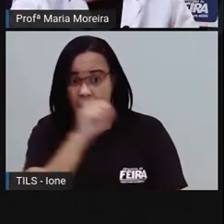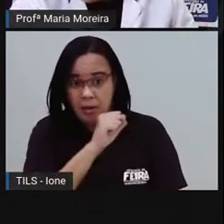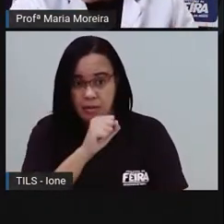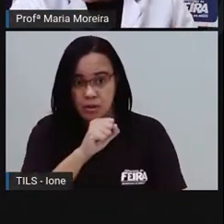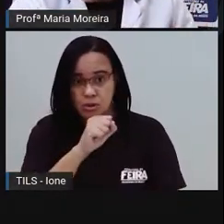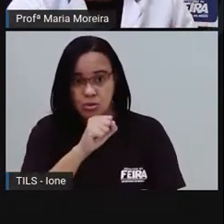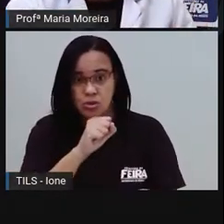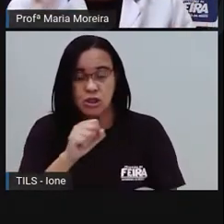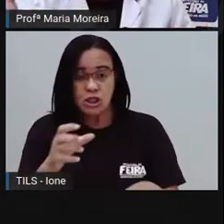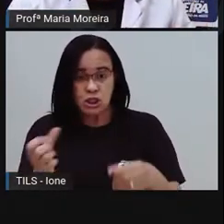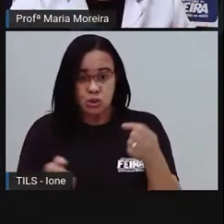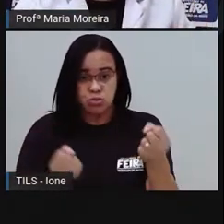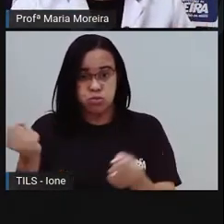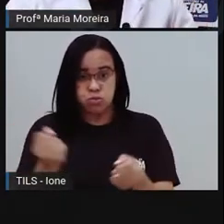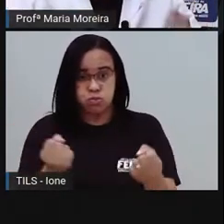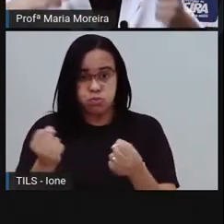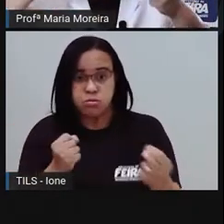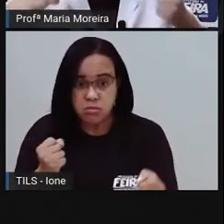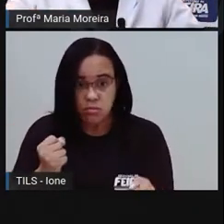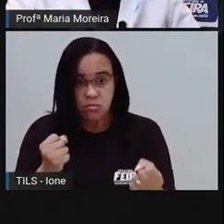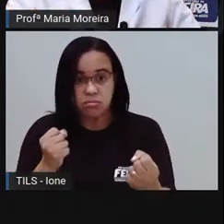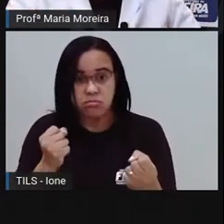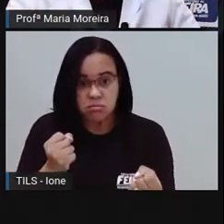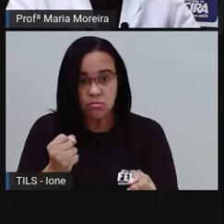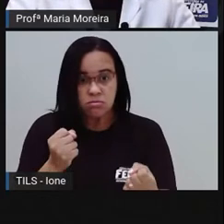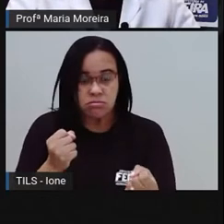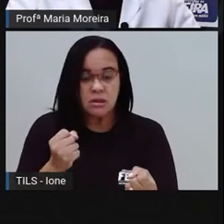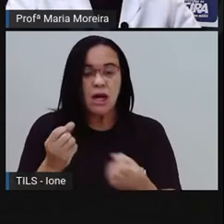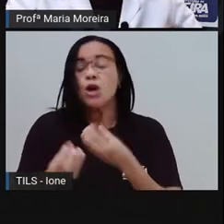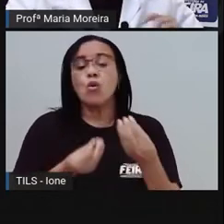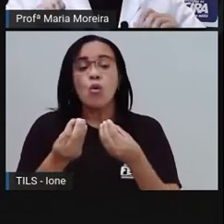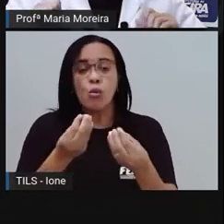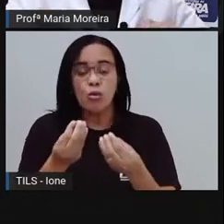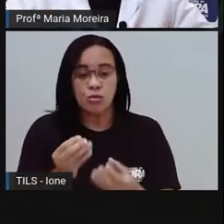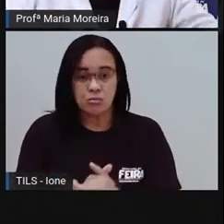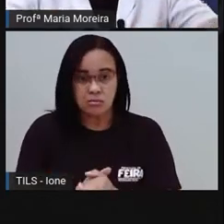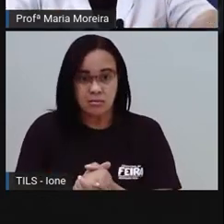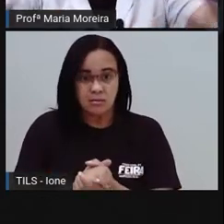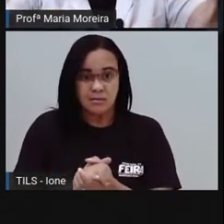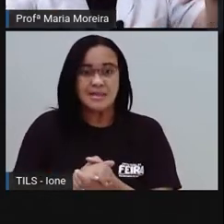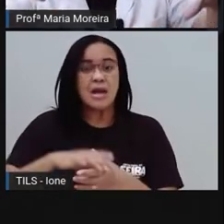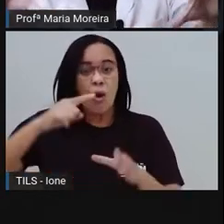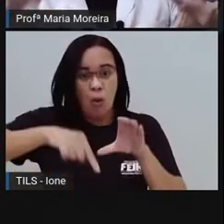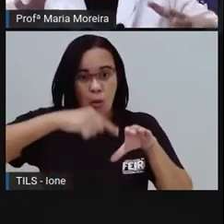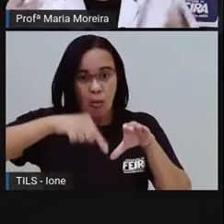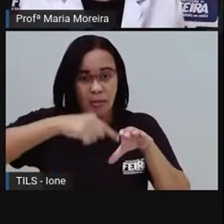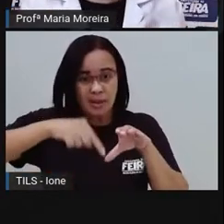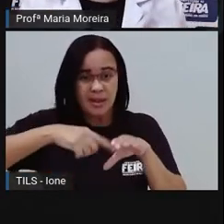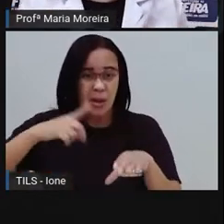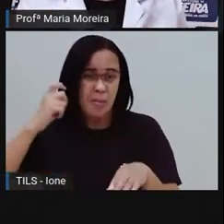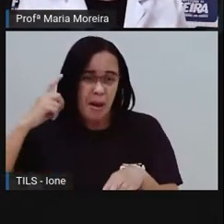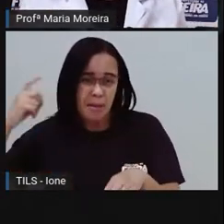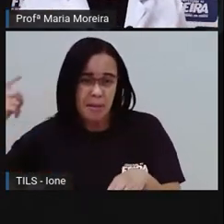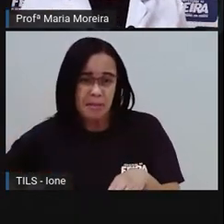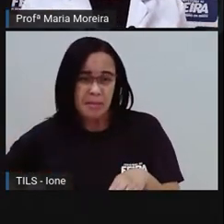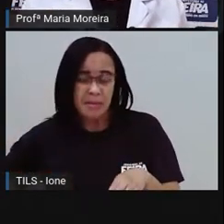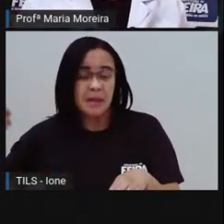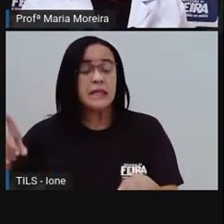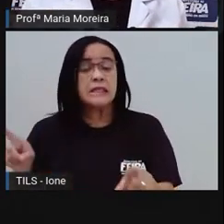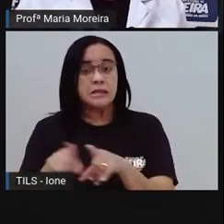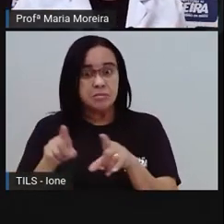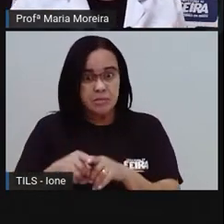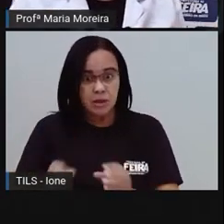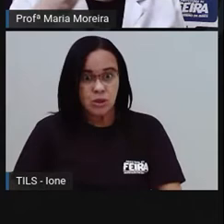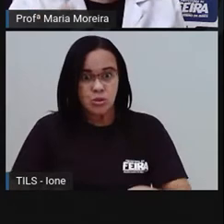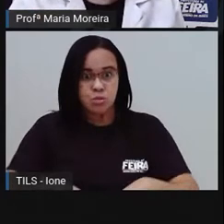a própria que a própria dirige, né? Vocês não. Quando dá aquela freada no carro, que o pneu faz assim, e sobe o quê? Fumaça. Fumaça.